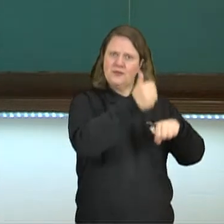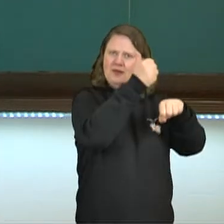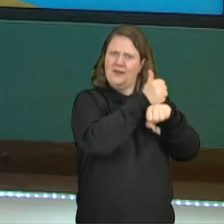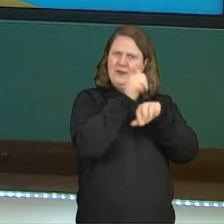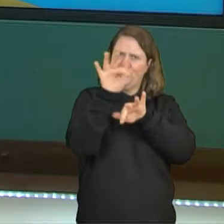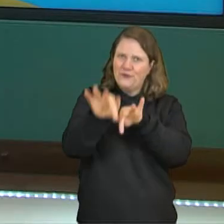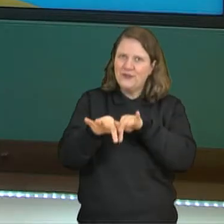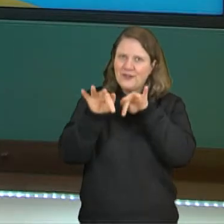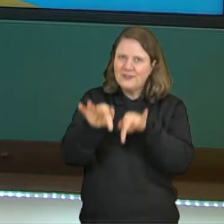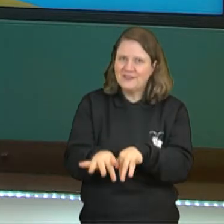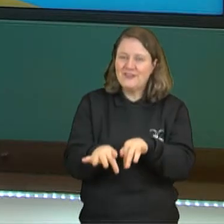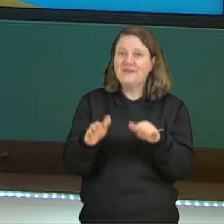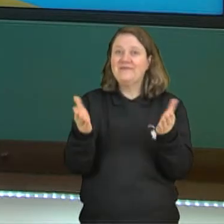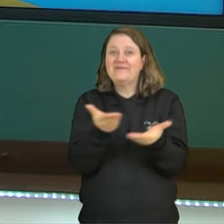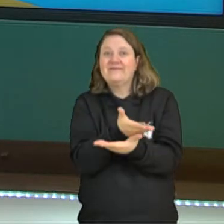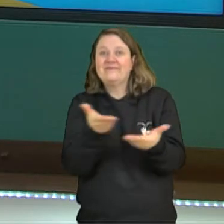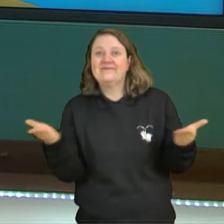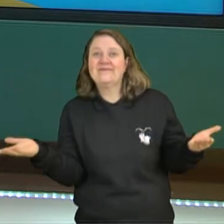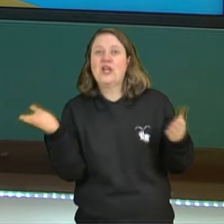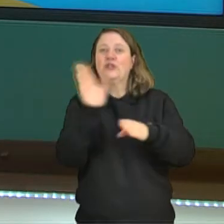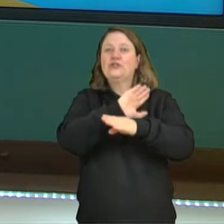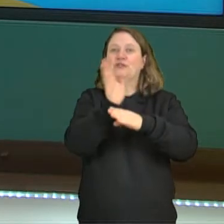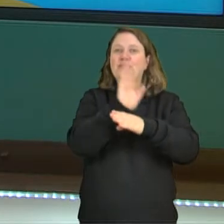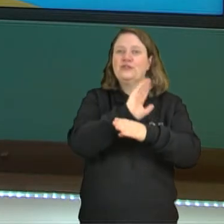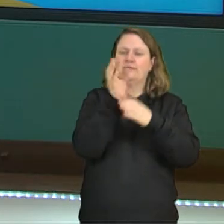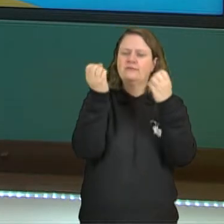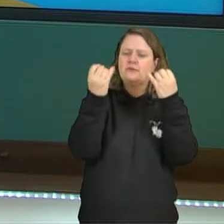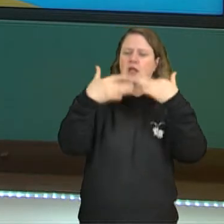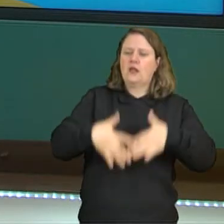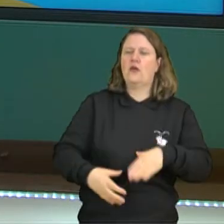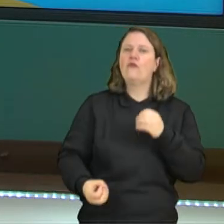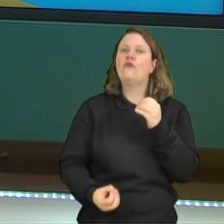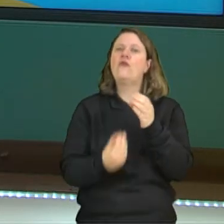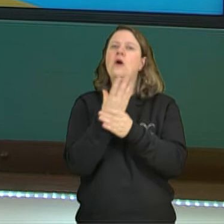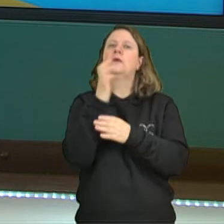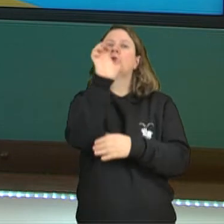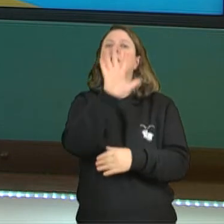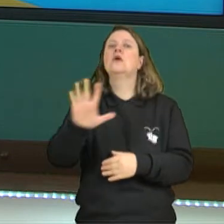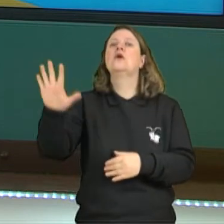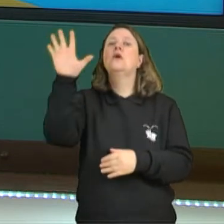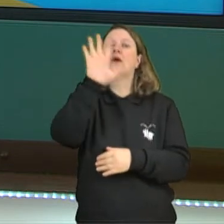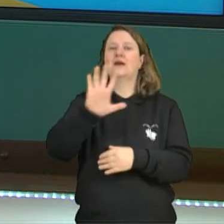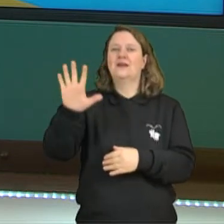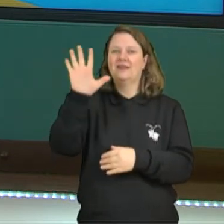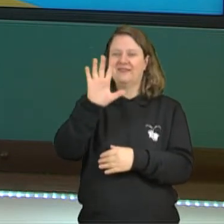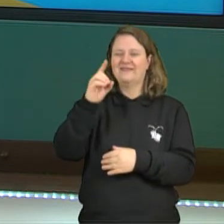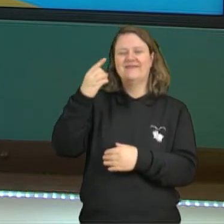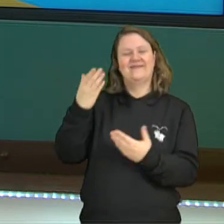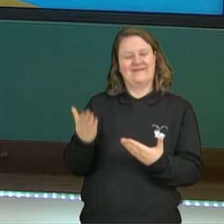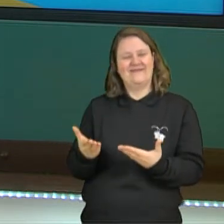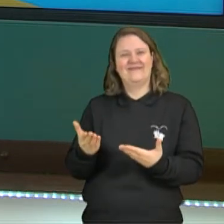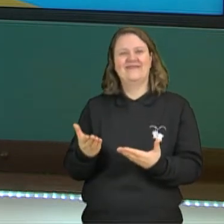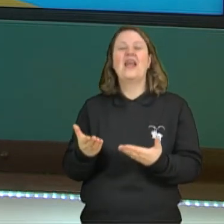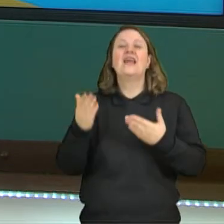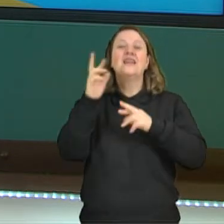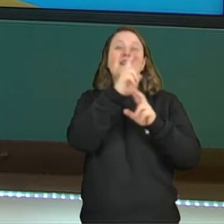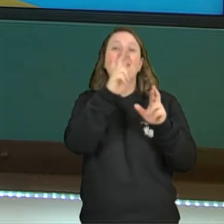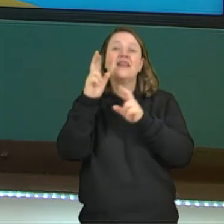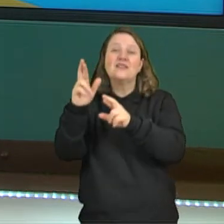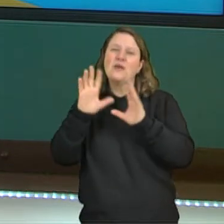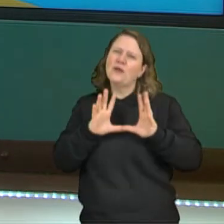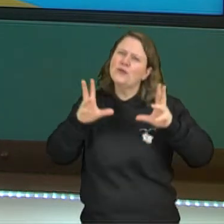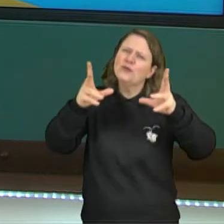Pessoal, neste vídeo, nós falamos sobre a formação da Europa feudal, o colonato e o comitados. Espero que vocês tenham